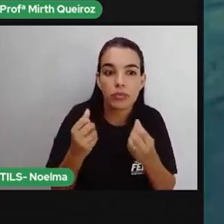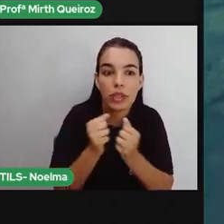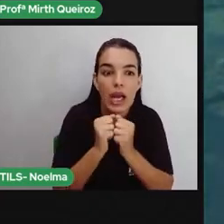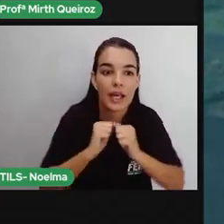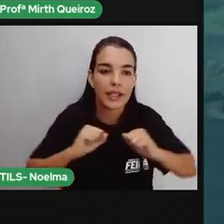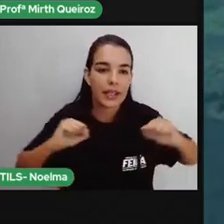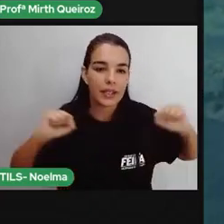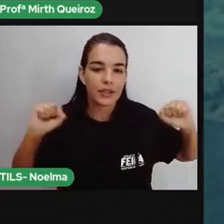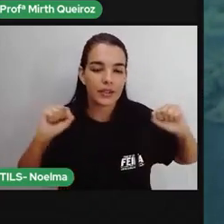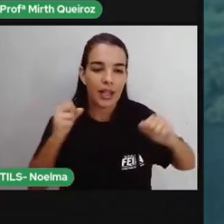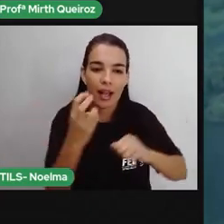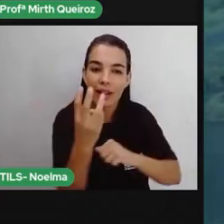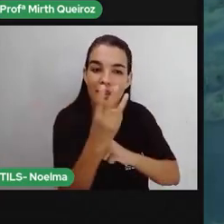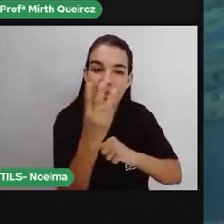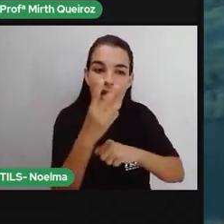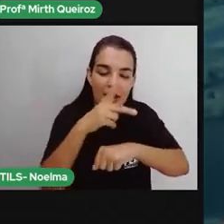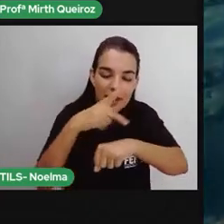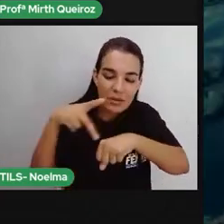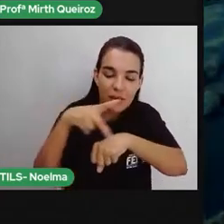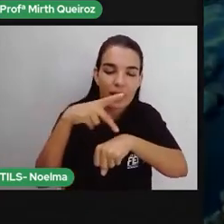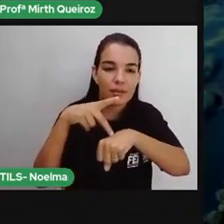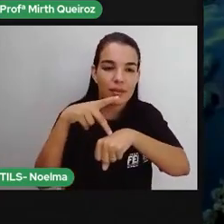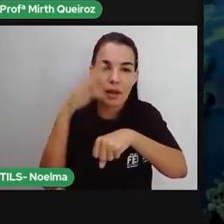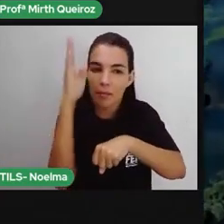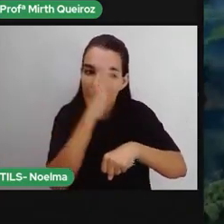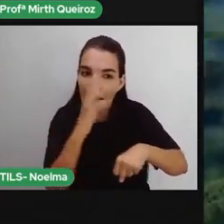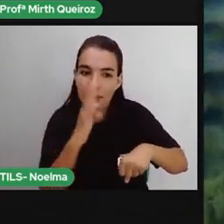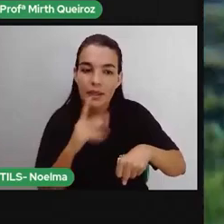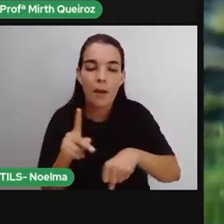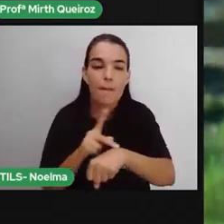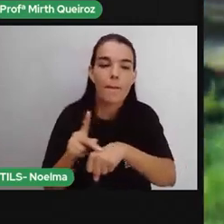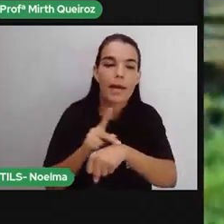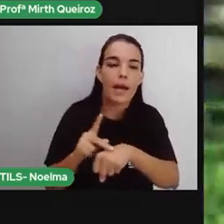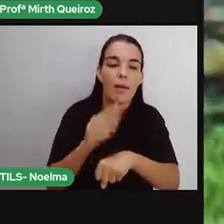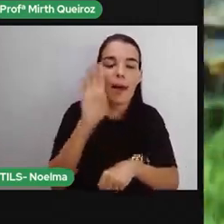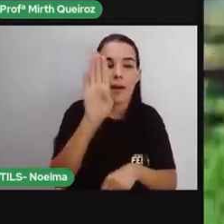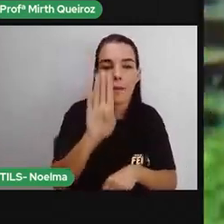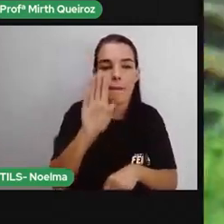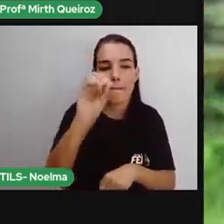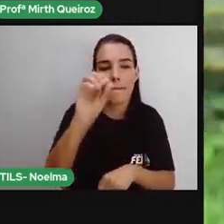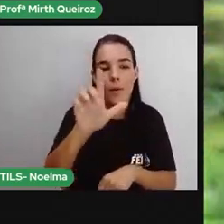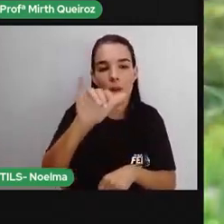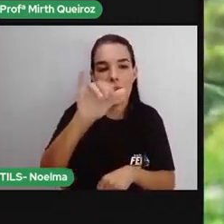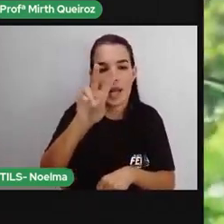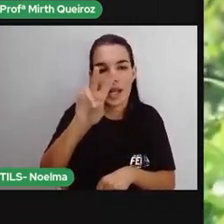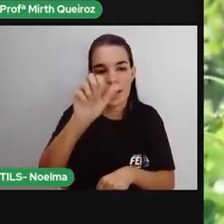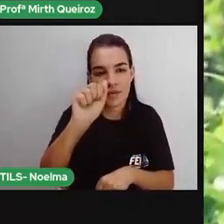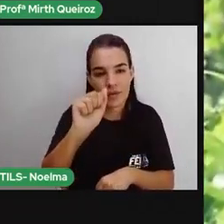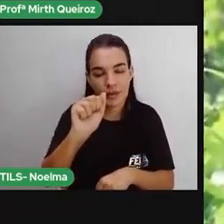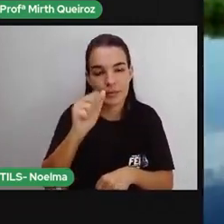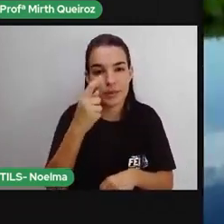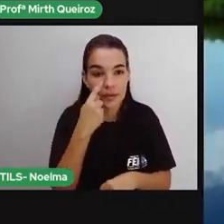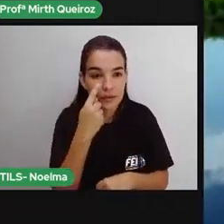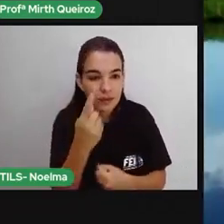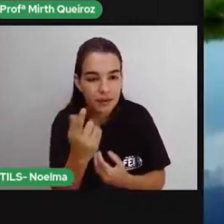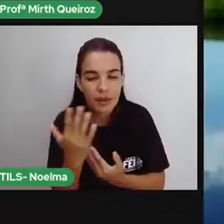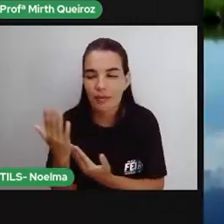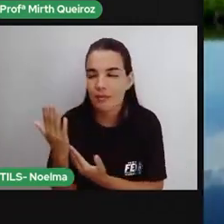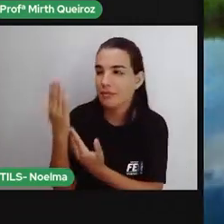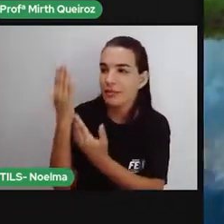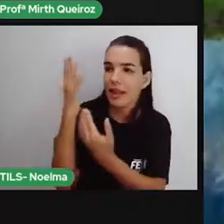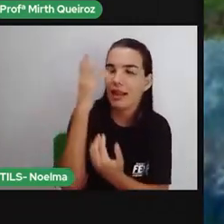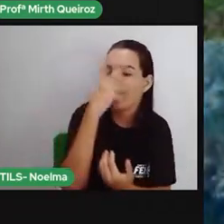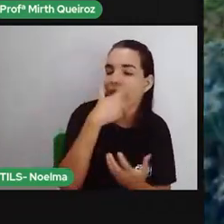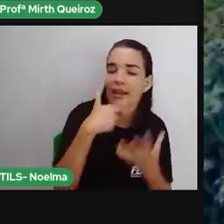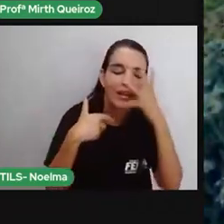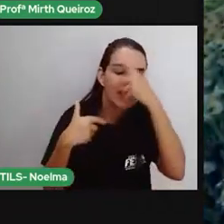Brasil, Bolívia e Paraguai. Toda esta exuberância de vida está ligada ao ciclo de